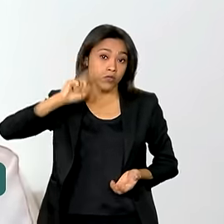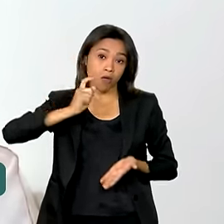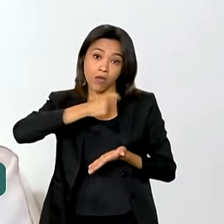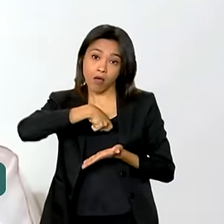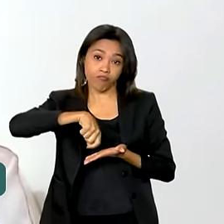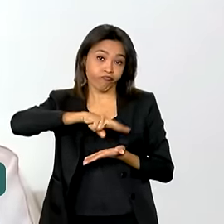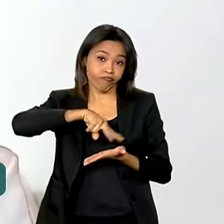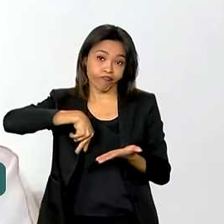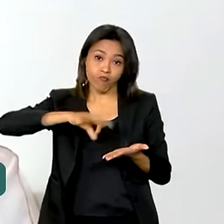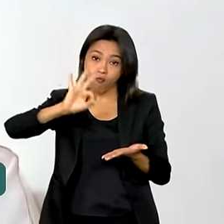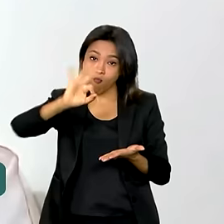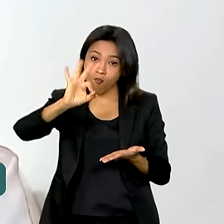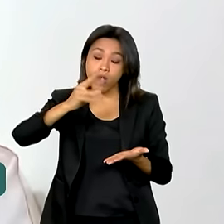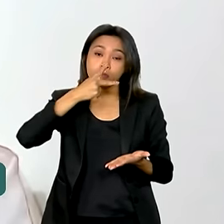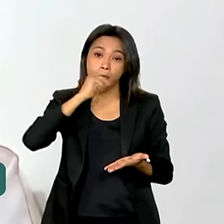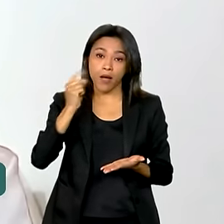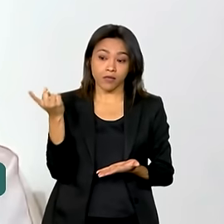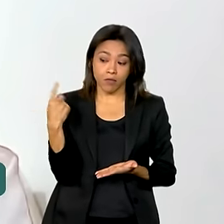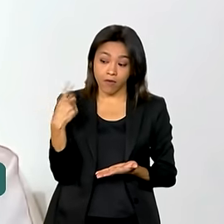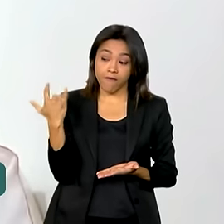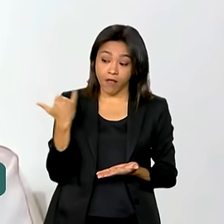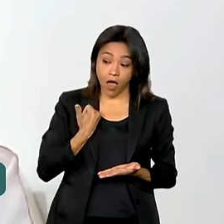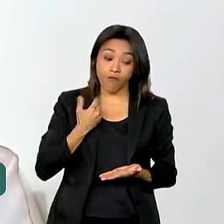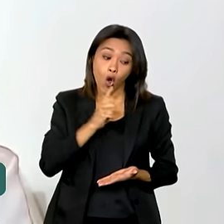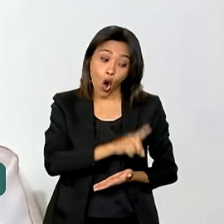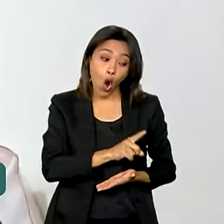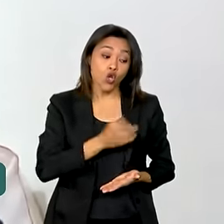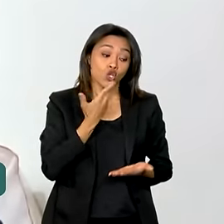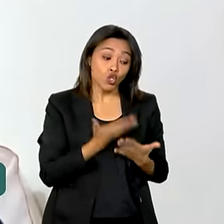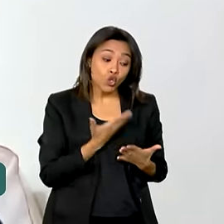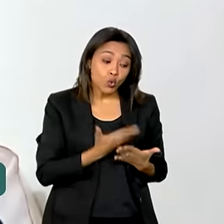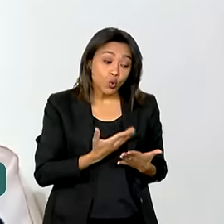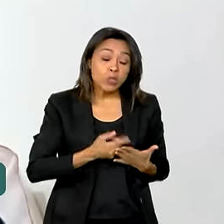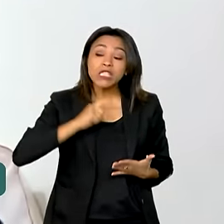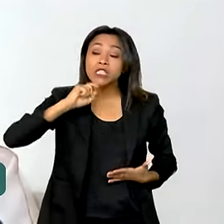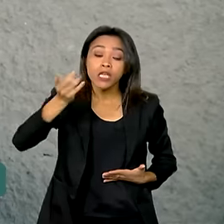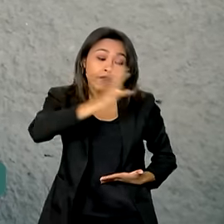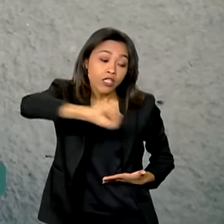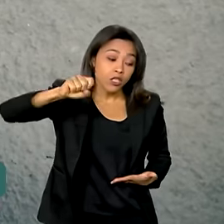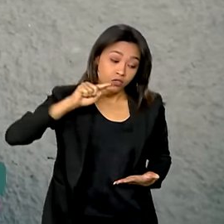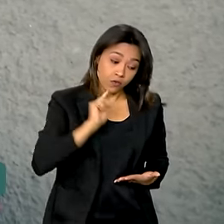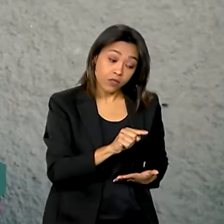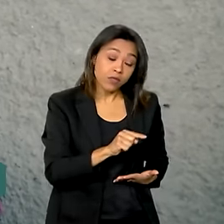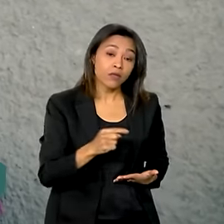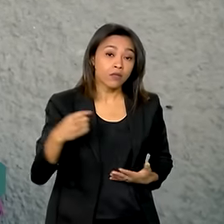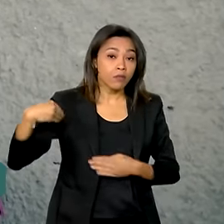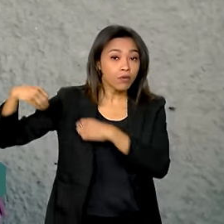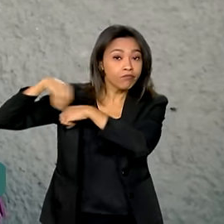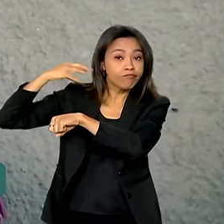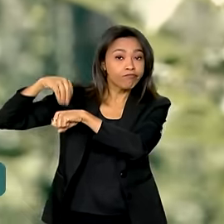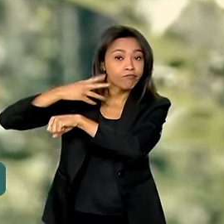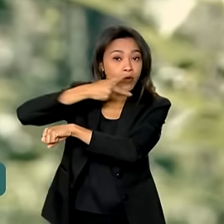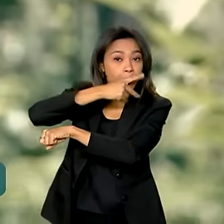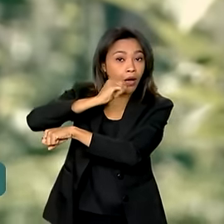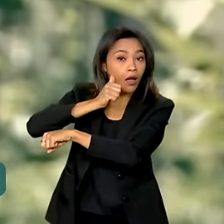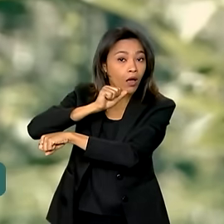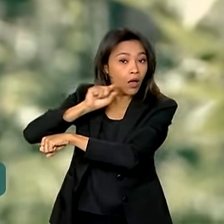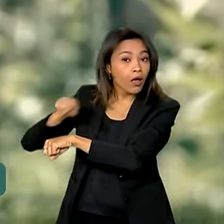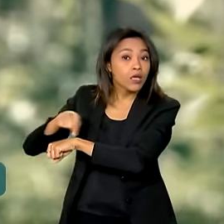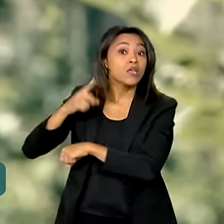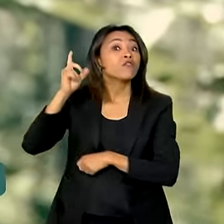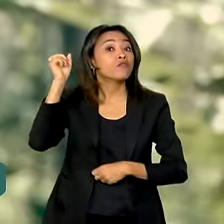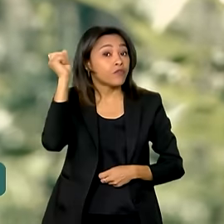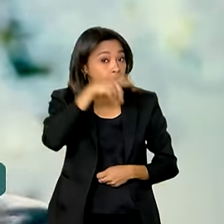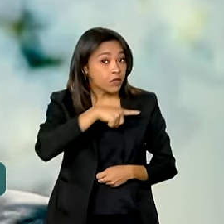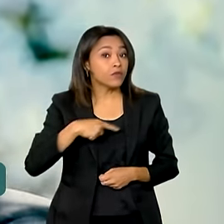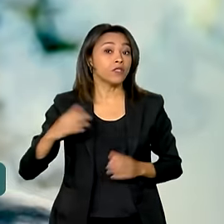E meu pai sempre falava para a gente que o estudo era a única coisa que ninguém ia tirar da gente. Na minha época, foi difícil isso,